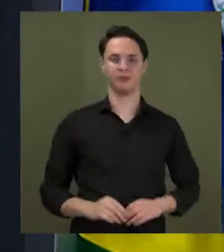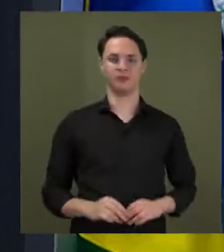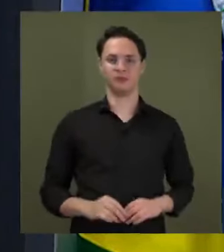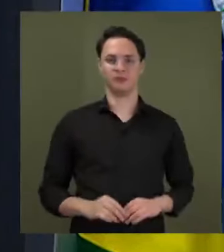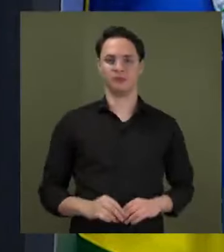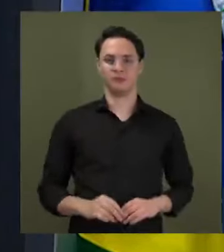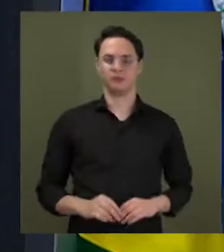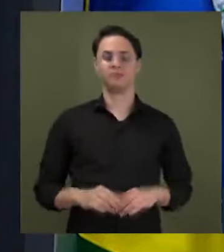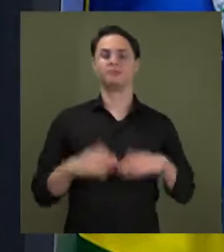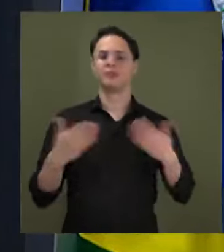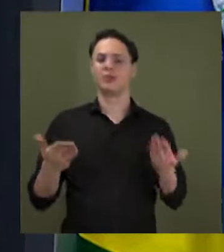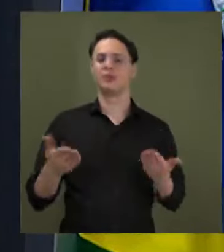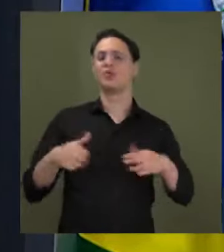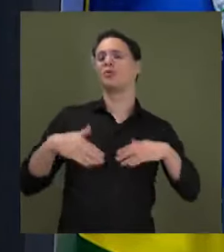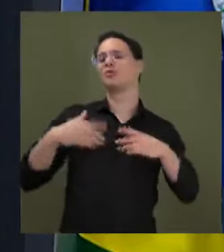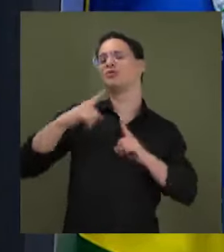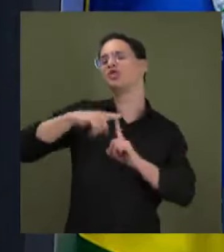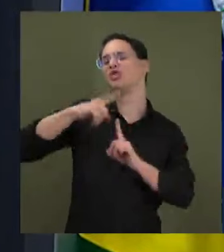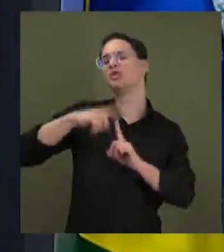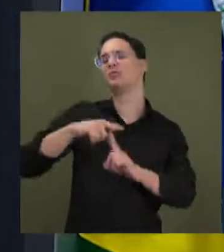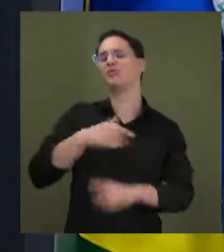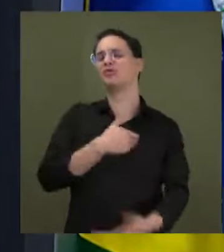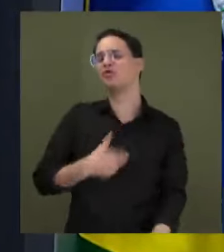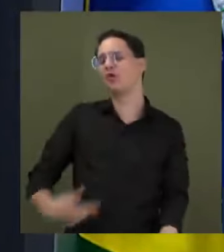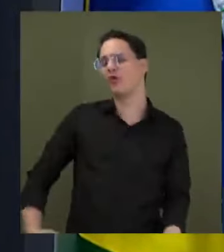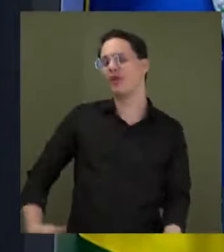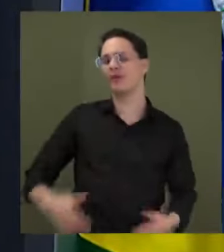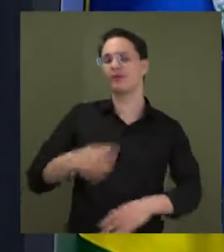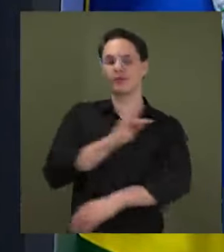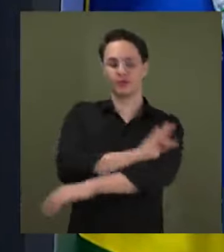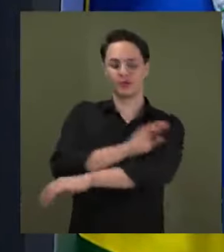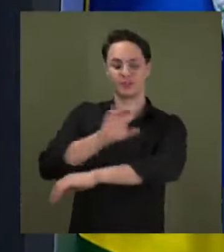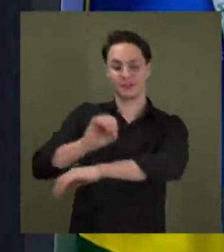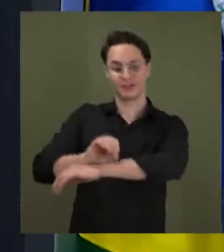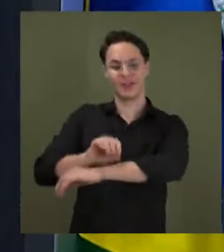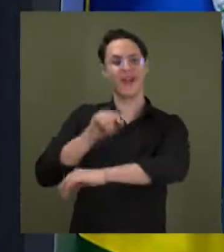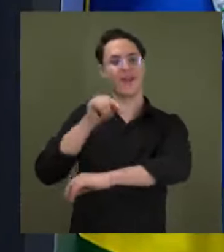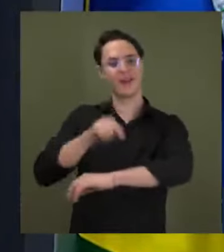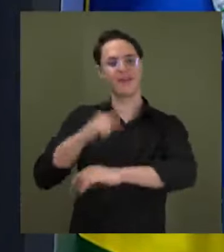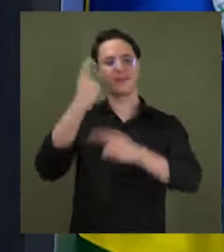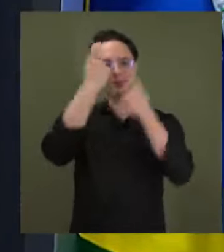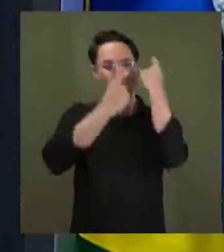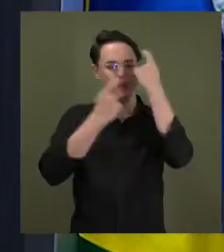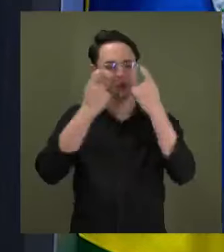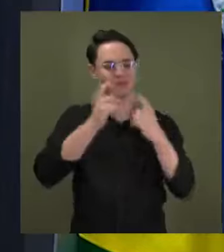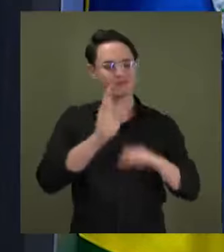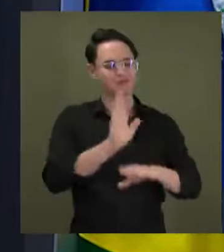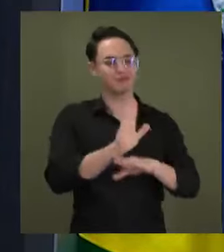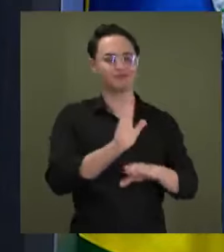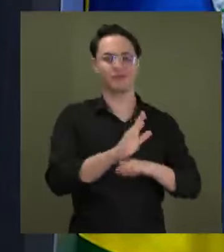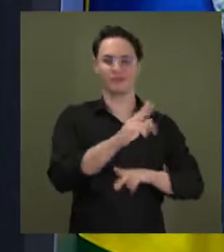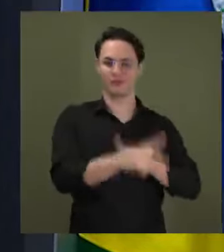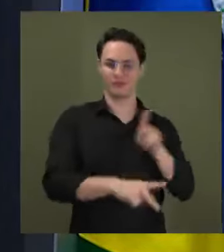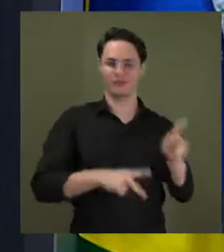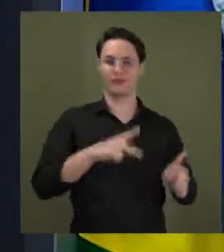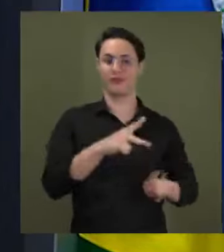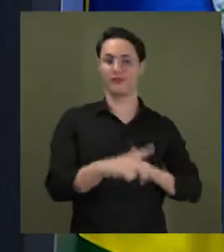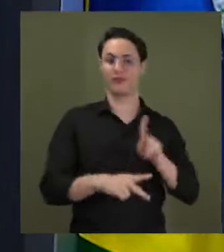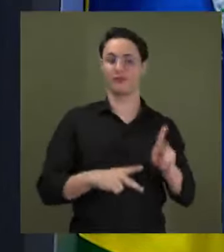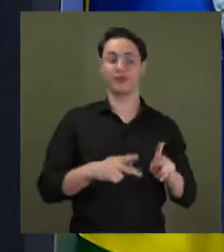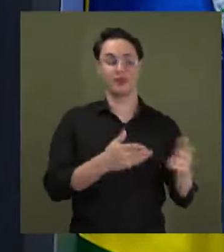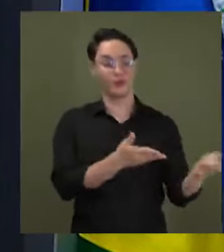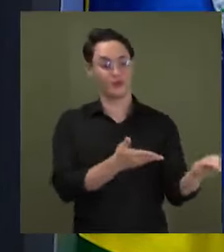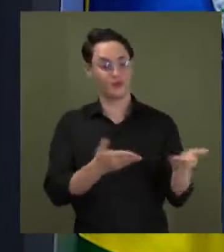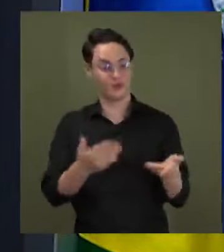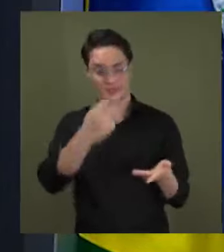Que tipo de governo é esse? É o tipo de governo que tem preocupação com o seu povo. É o tipo de governo que convida as pessoas